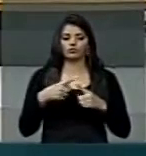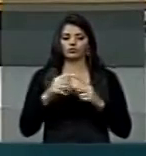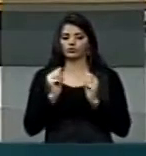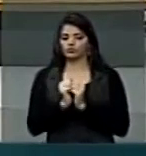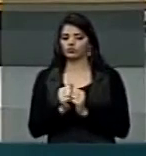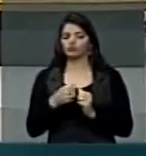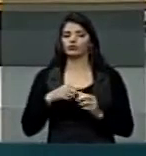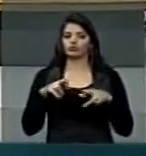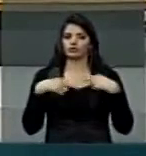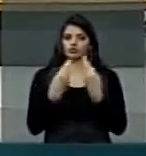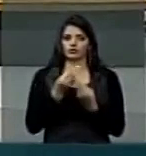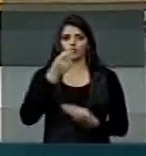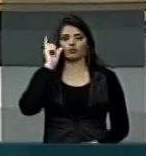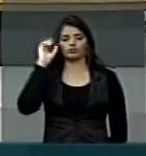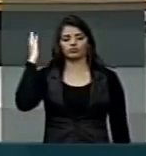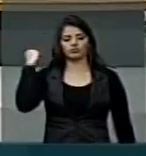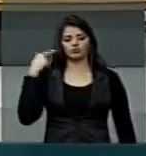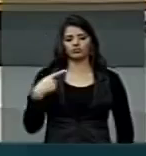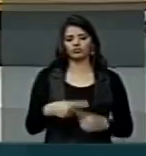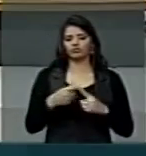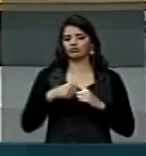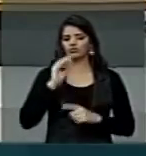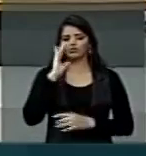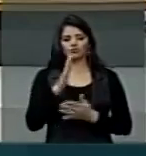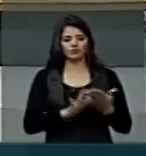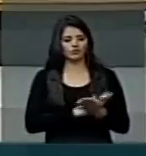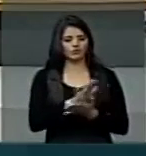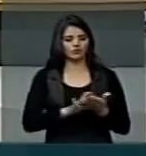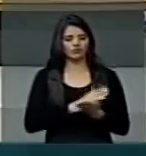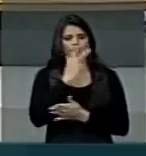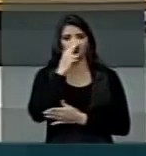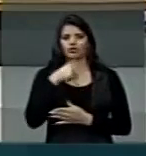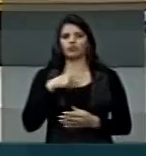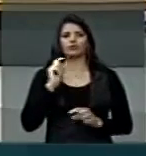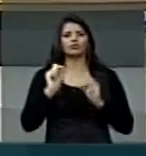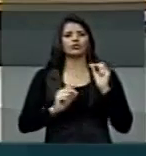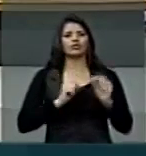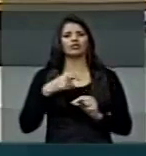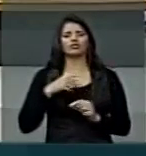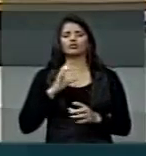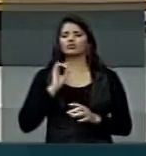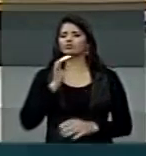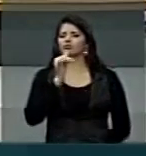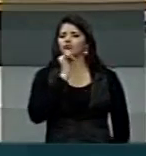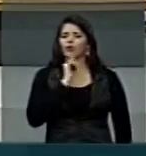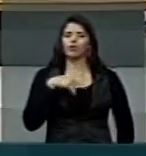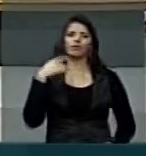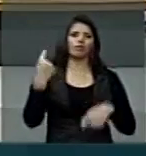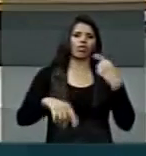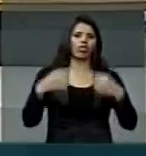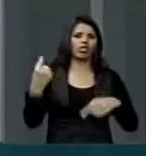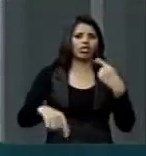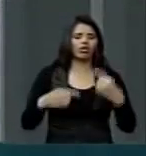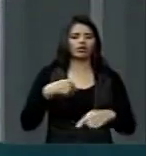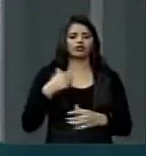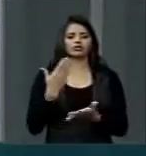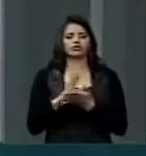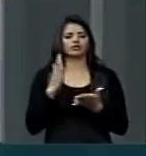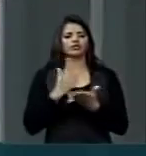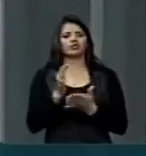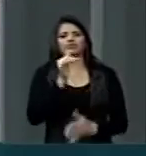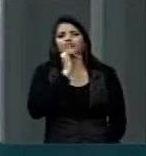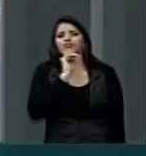daquela sessão aonde não se chegou a lugar nenhum. Foi uma espécie de mergulho num buraco negro legislativo. Tudo por uma discussão